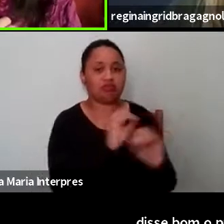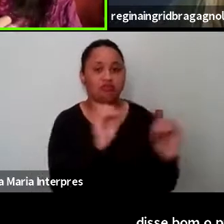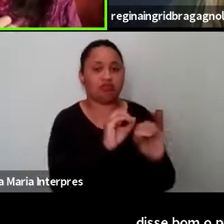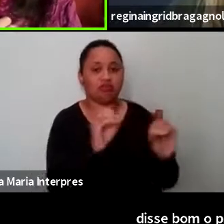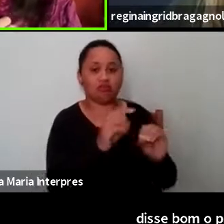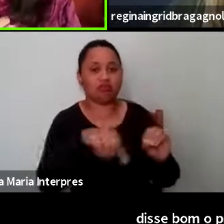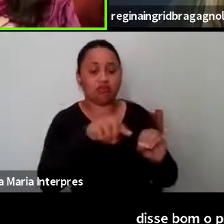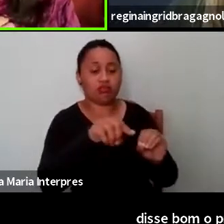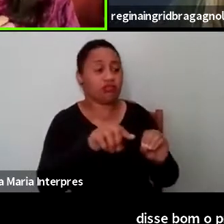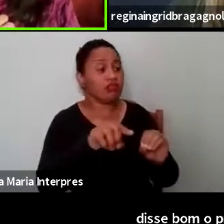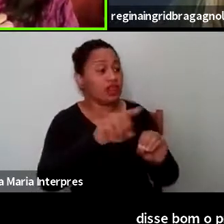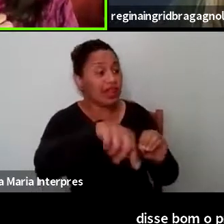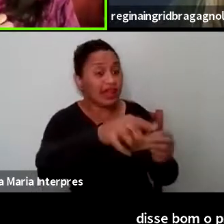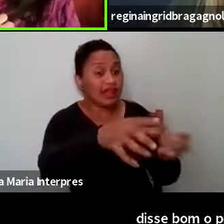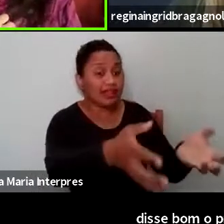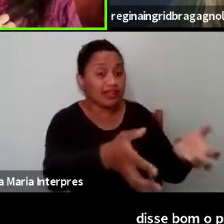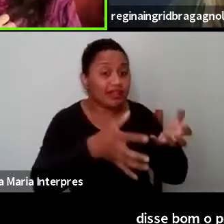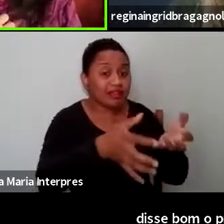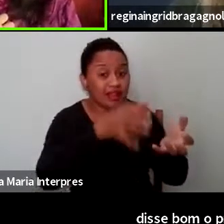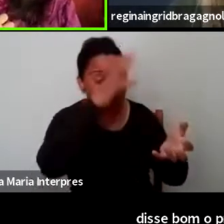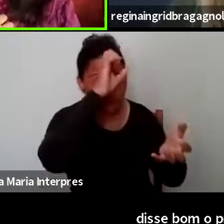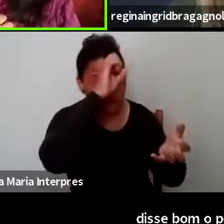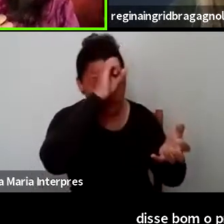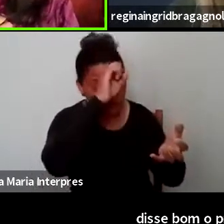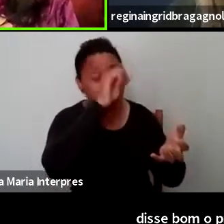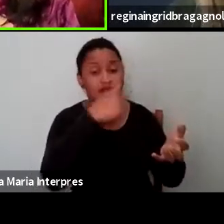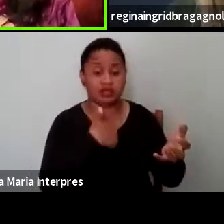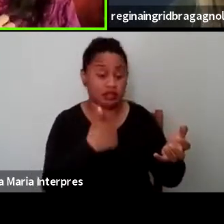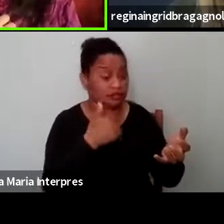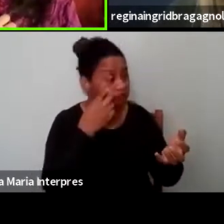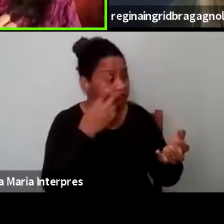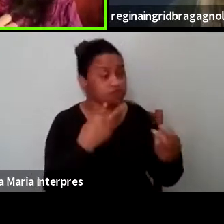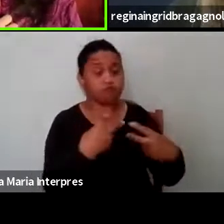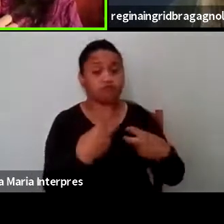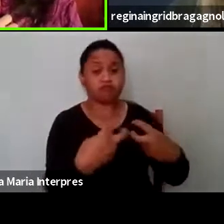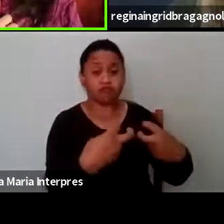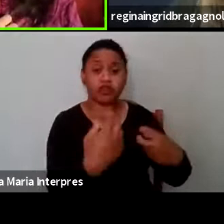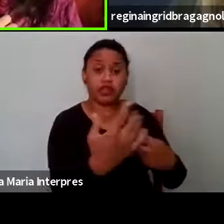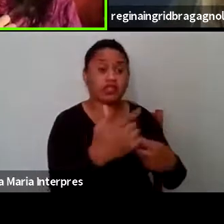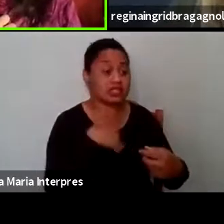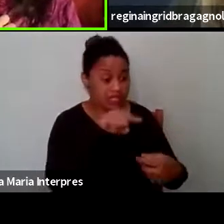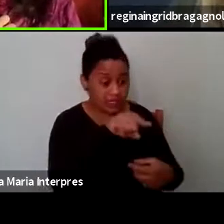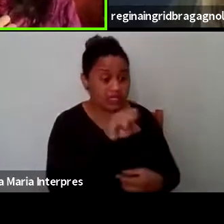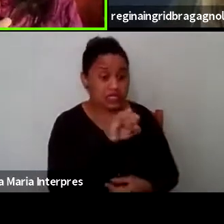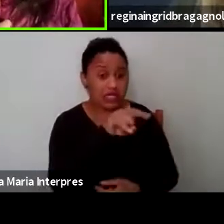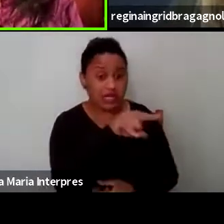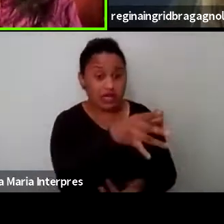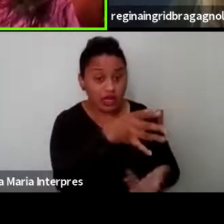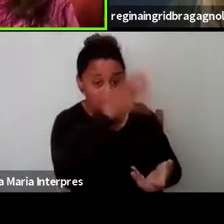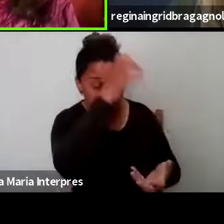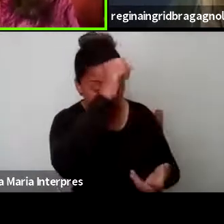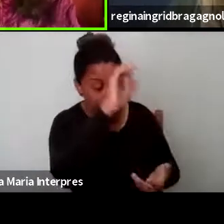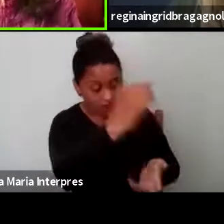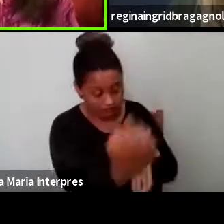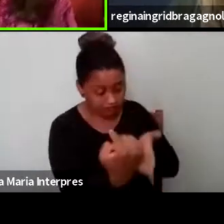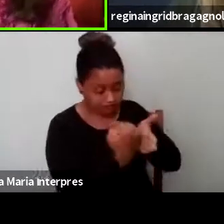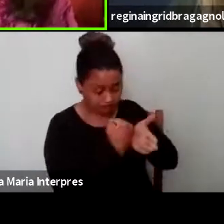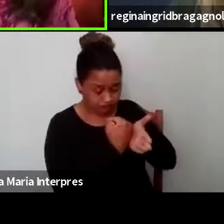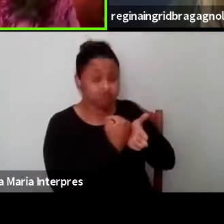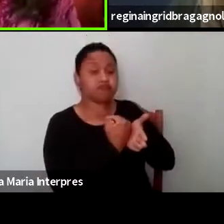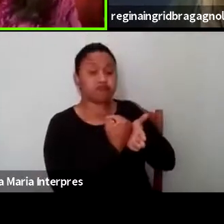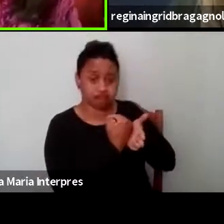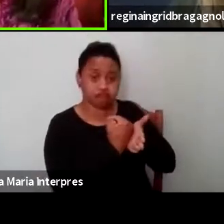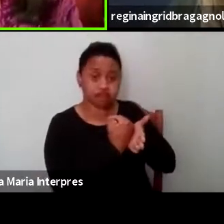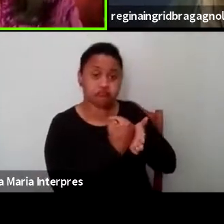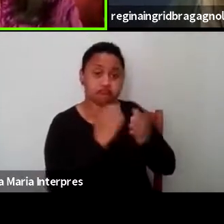é o outro que quer aprender é que vai se ensinar, se ele quer aprender, ele vem e me pergunta, né? O que ele quer aprender e eu posso